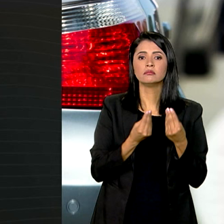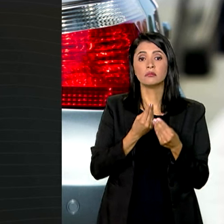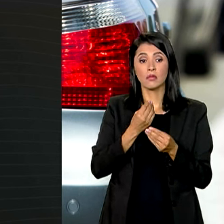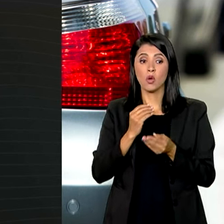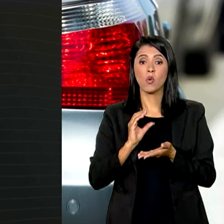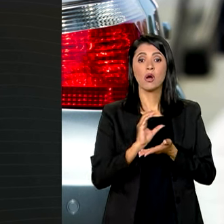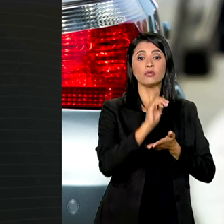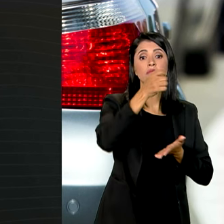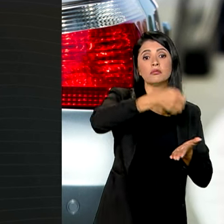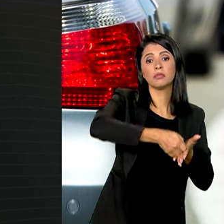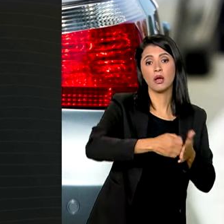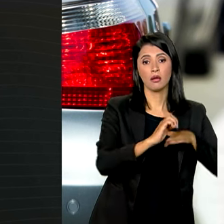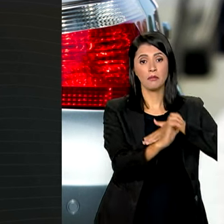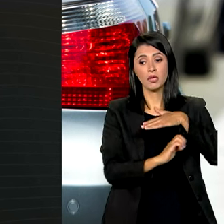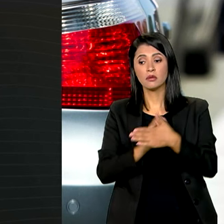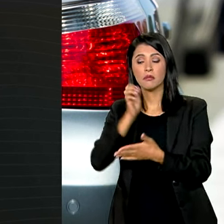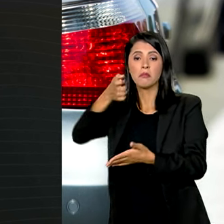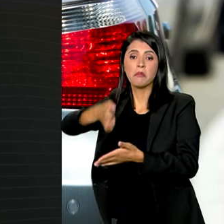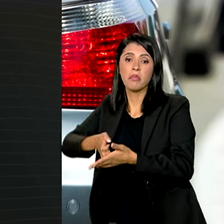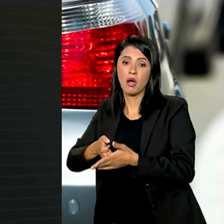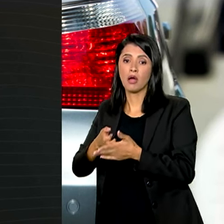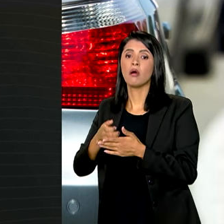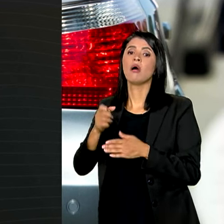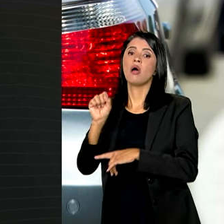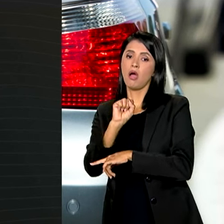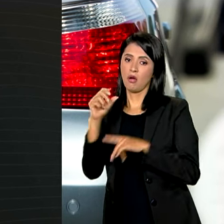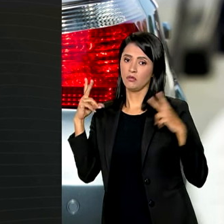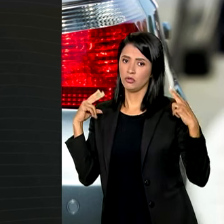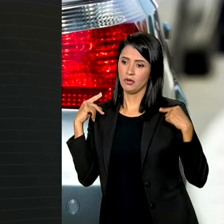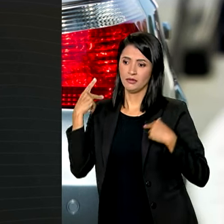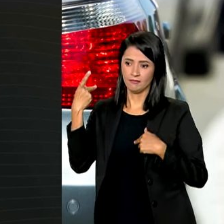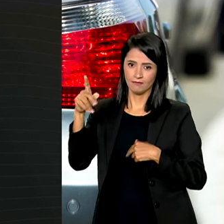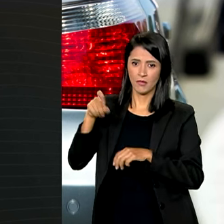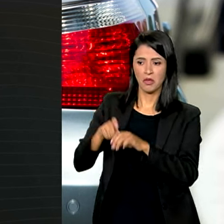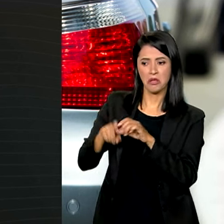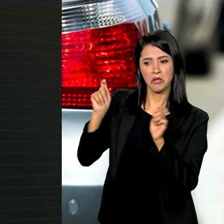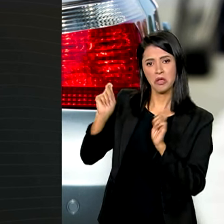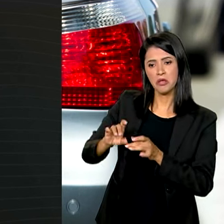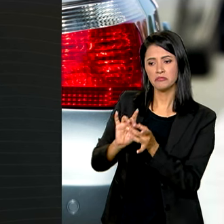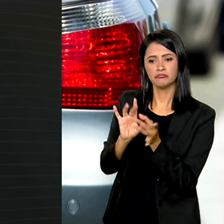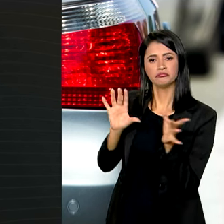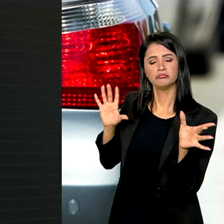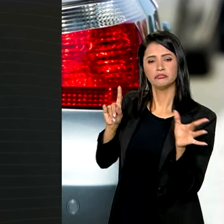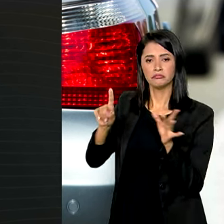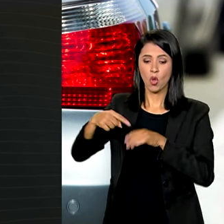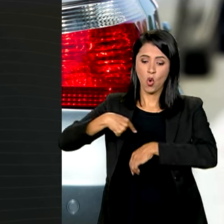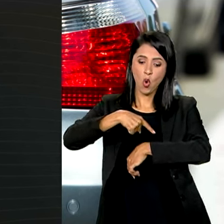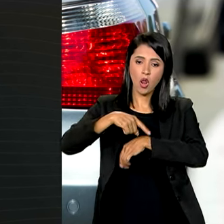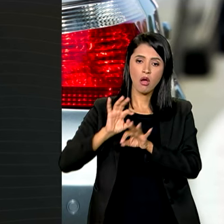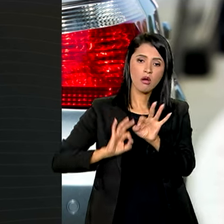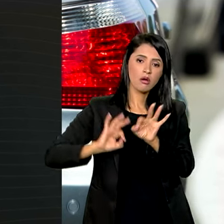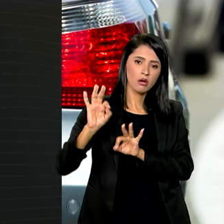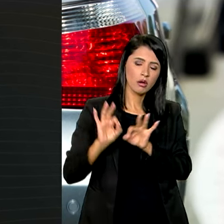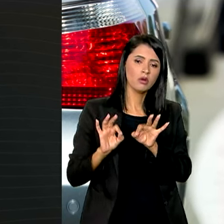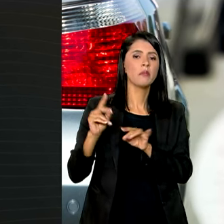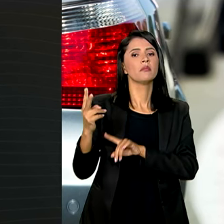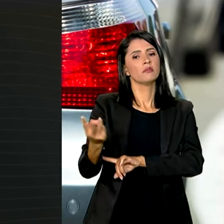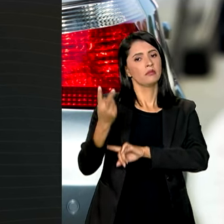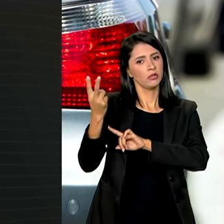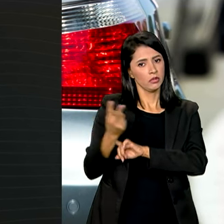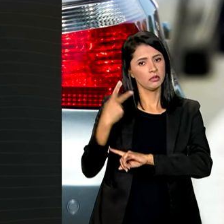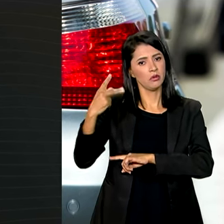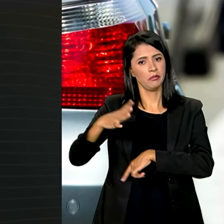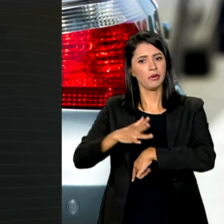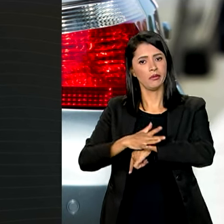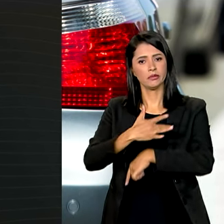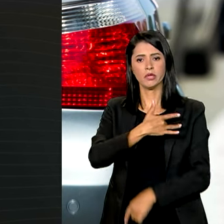empresa e ao motorista. Autonomia para o motorista seguir gerindo seu horário, mas com proteção para a